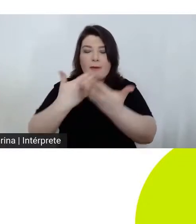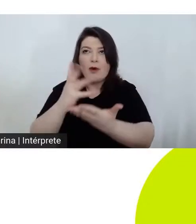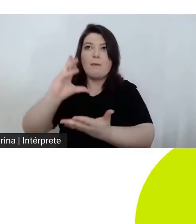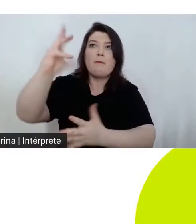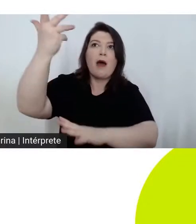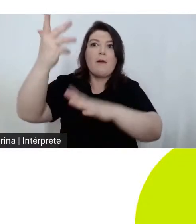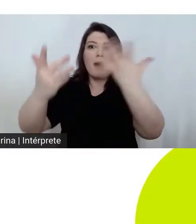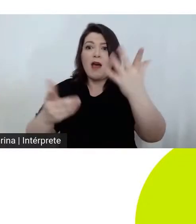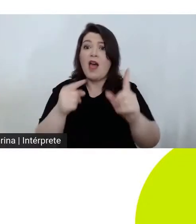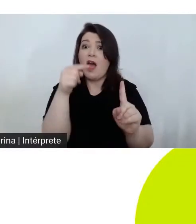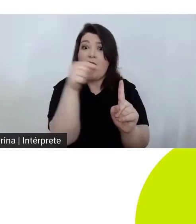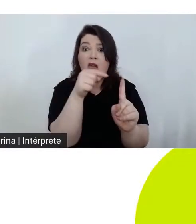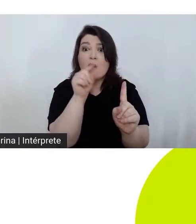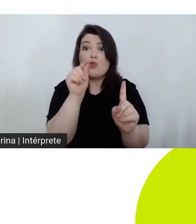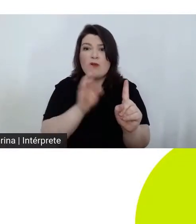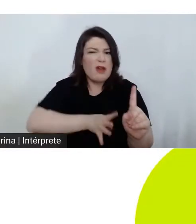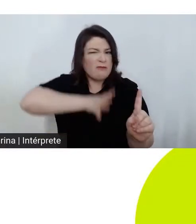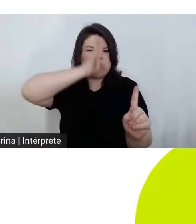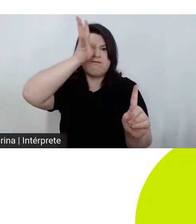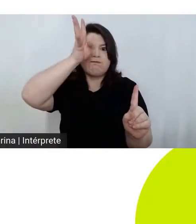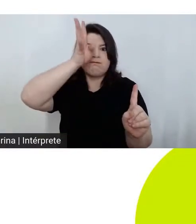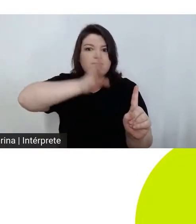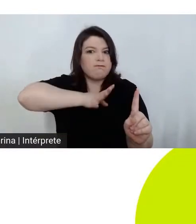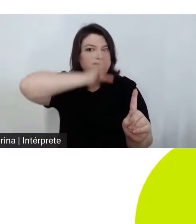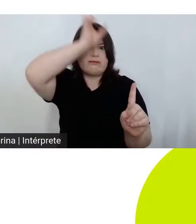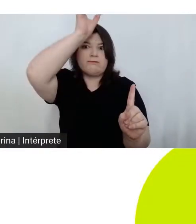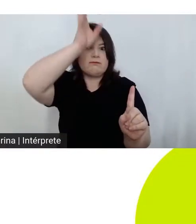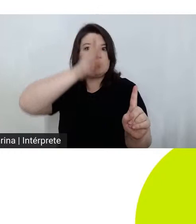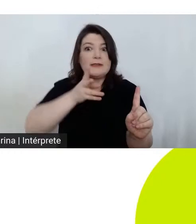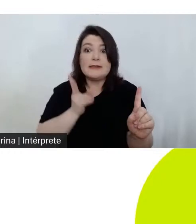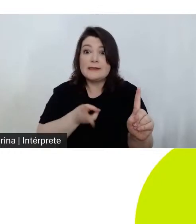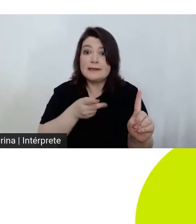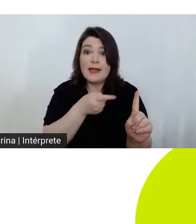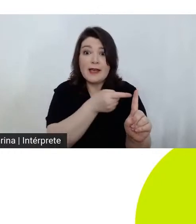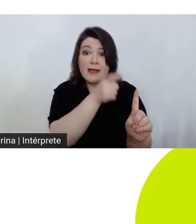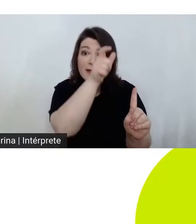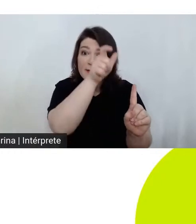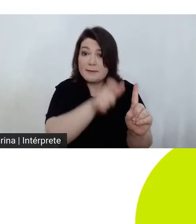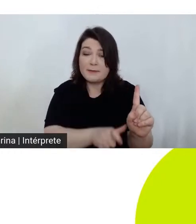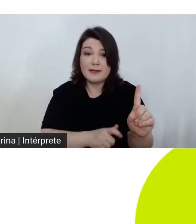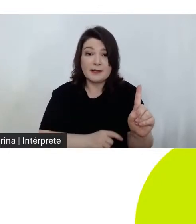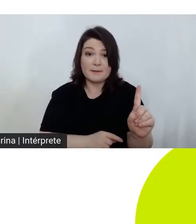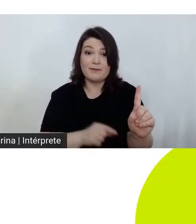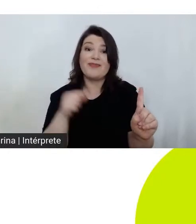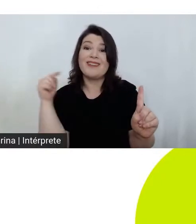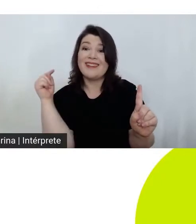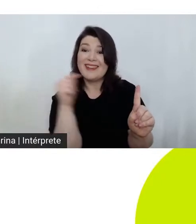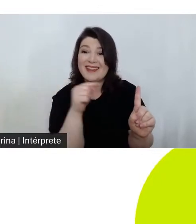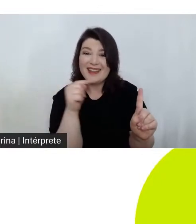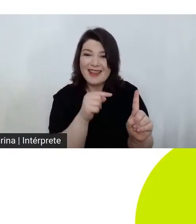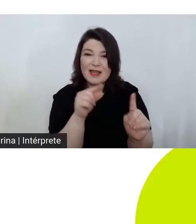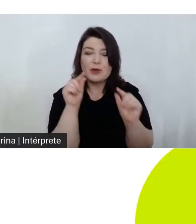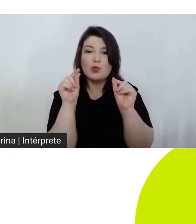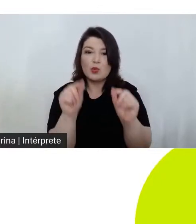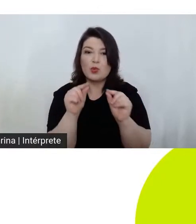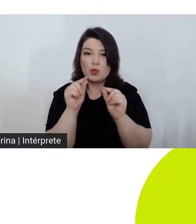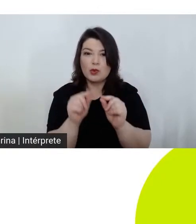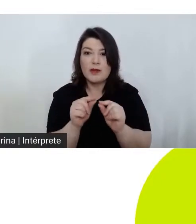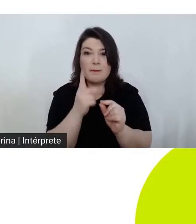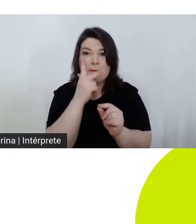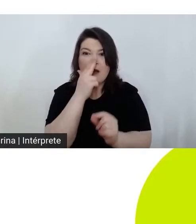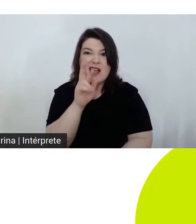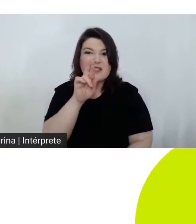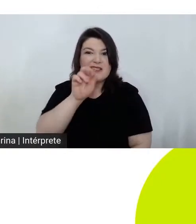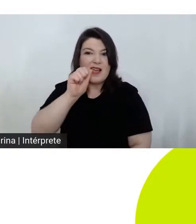compulsivos. Em joias brutas, a patologia do ato aparece em sua forma mais radical.